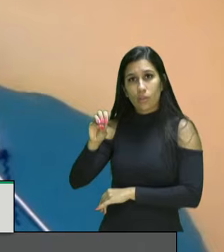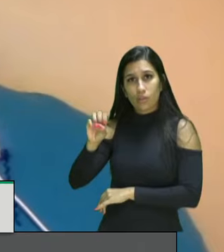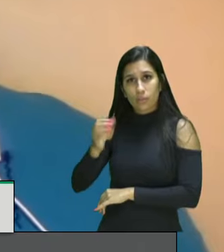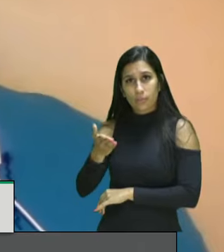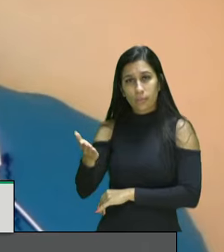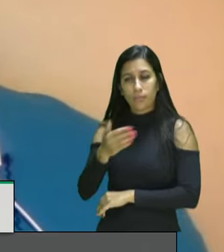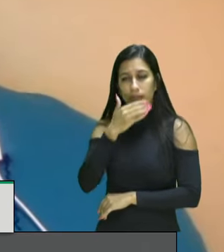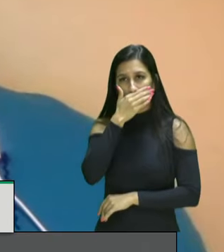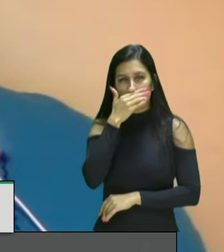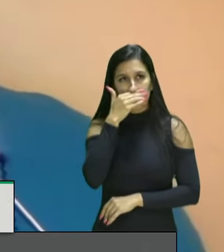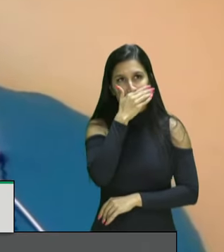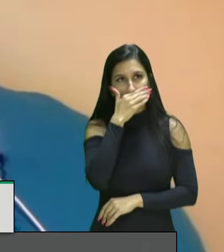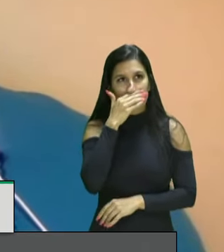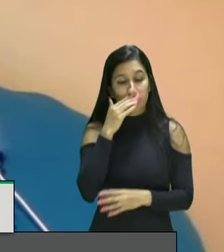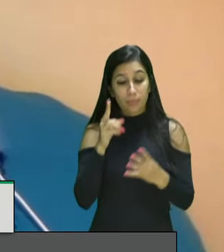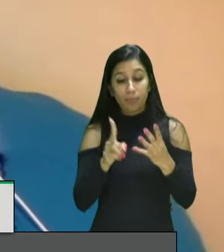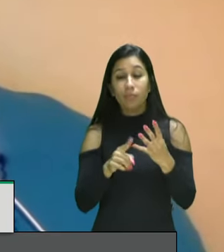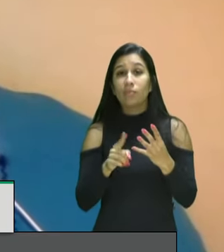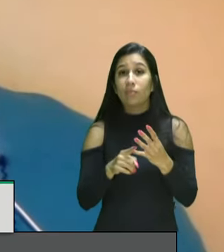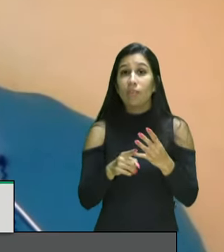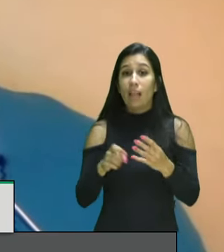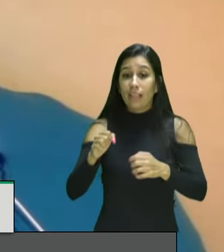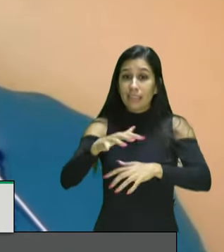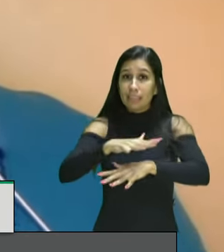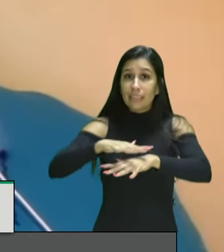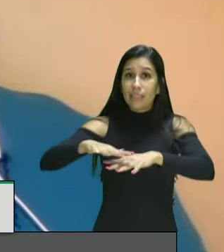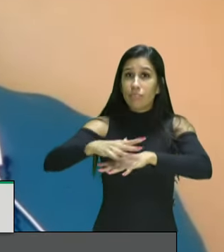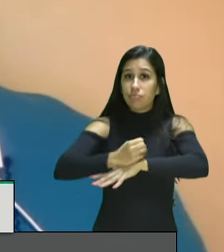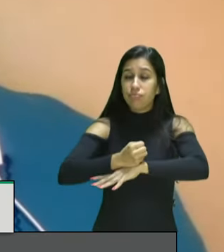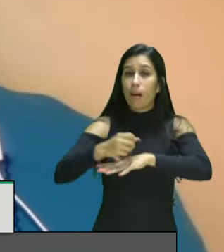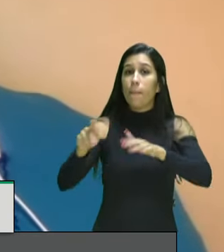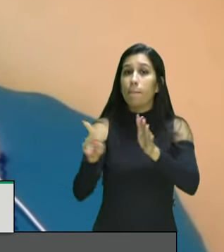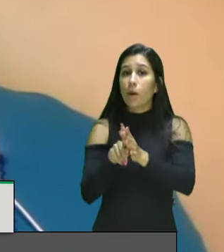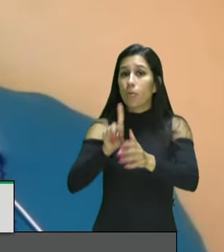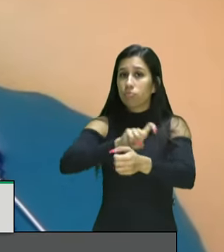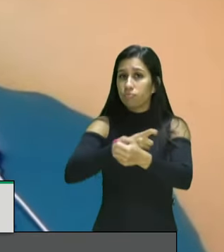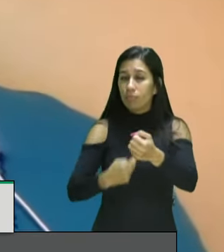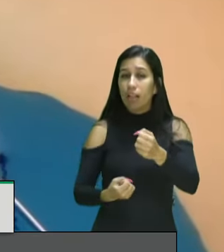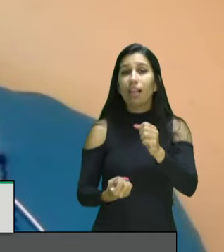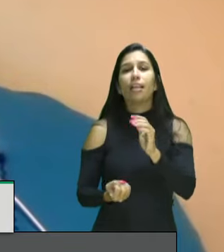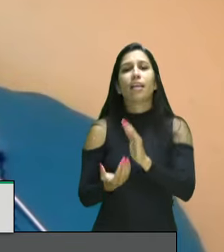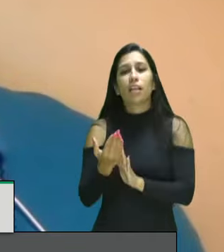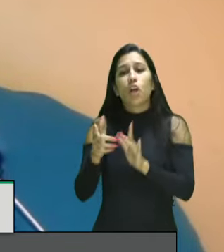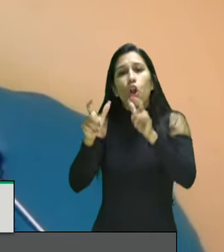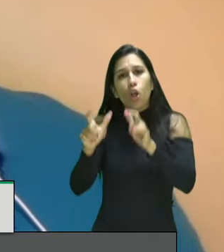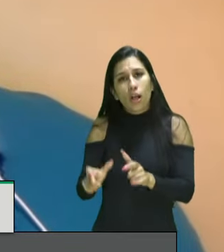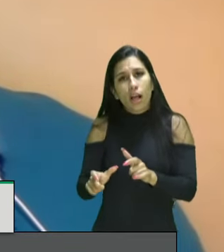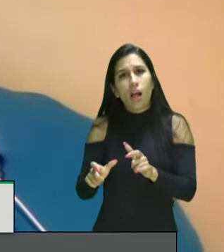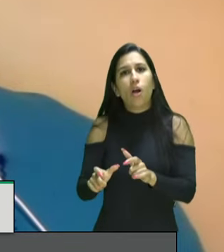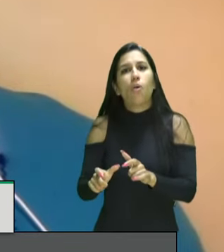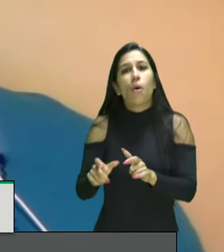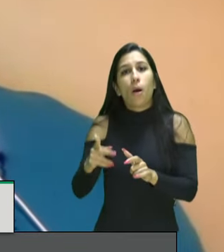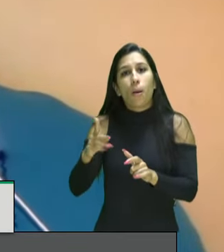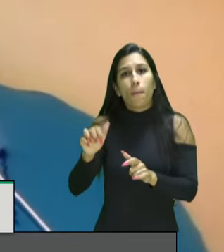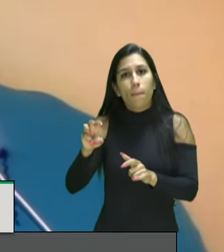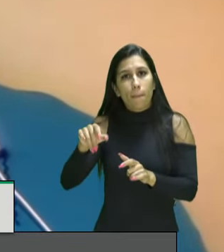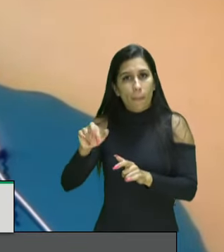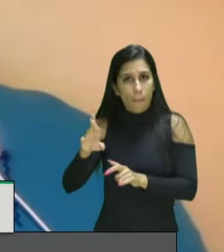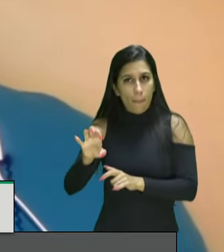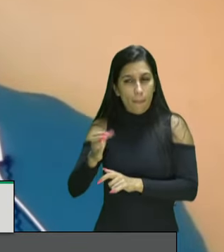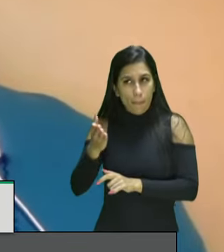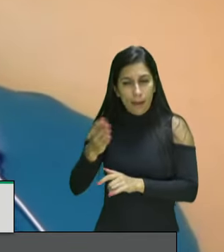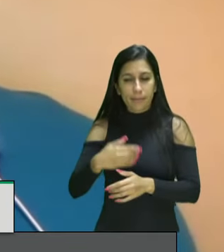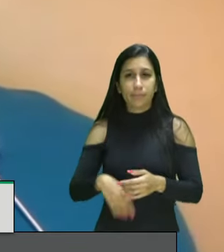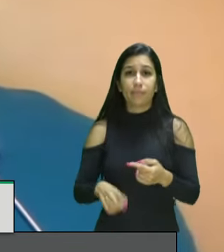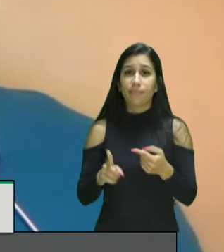o reconhecimento das terras das comunidades quilombolas a criação da fundação cultural palmares em 1988 a